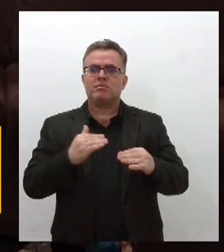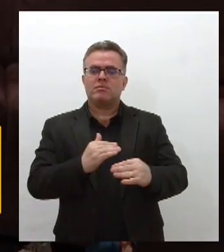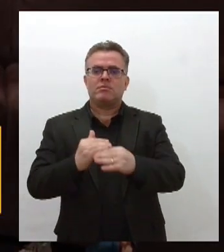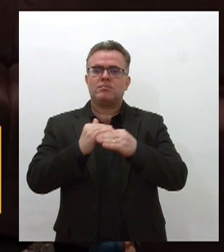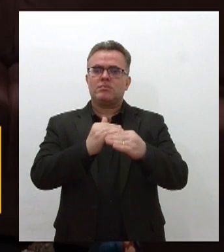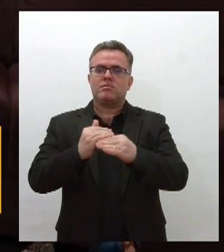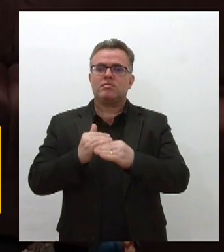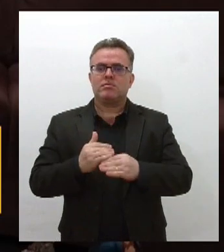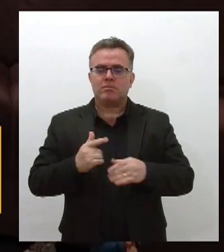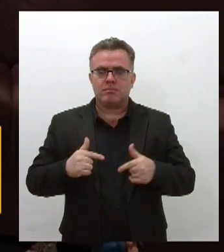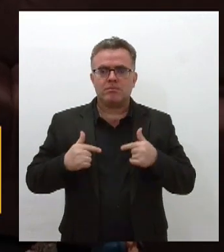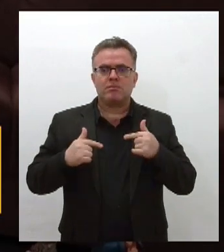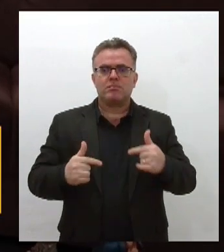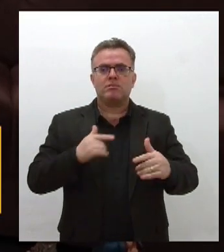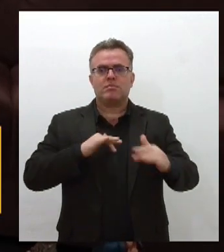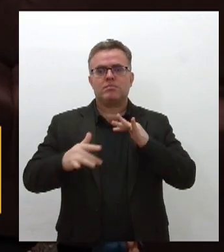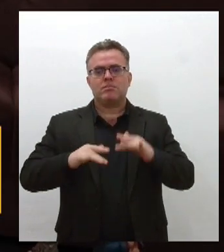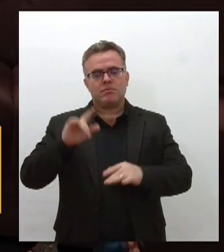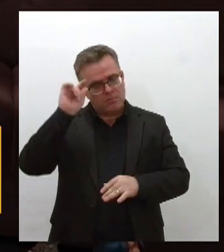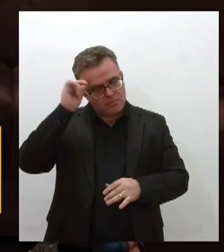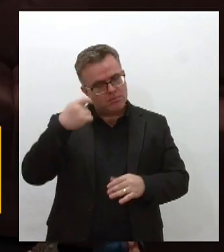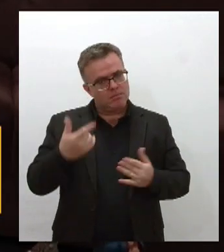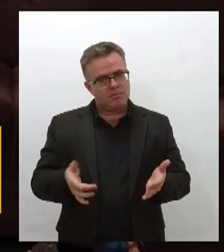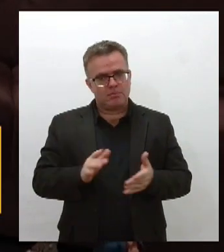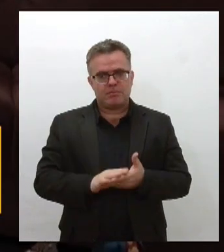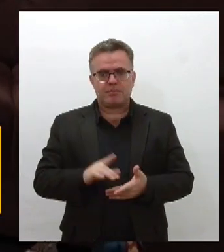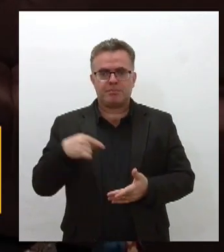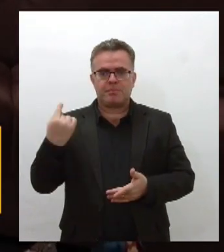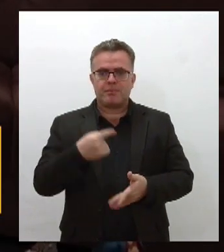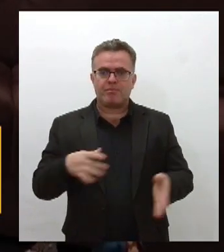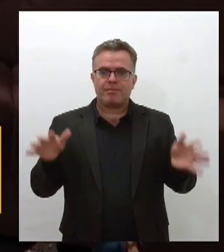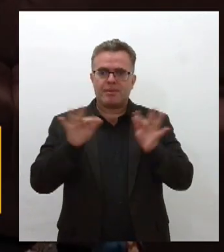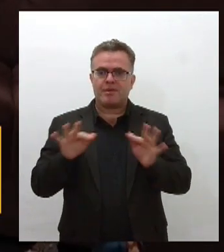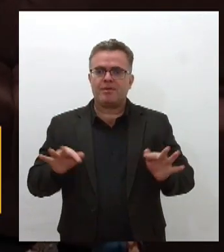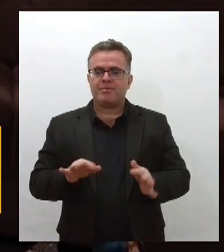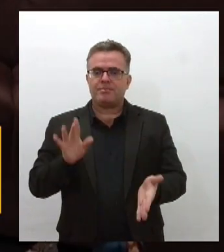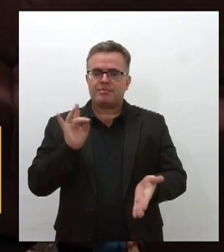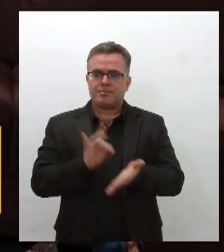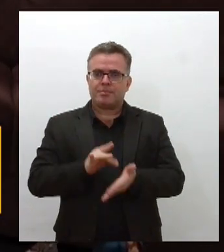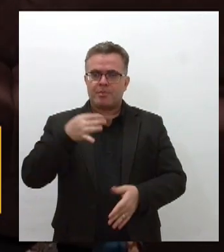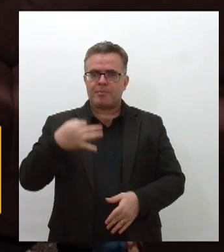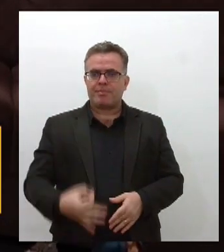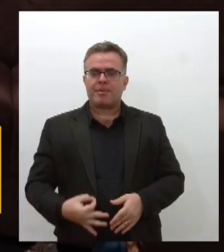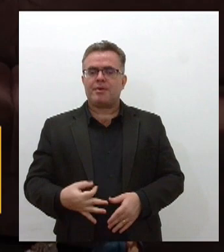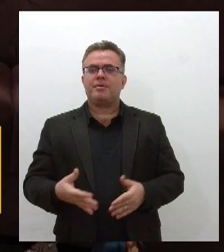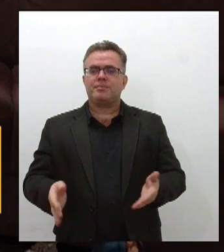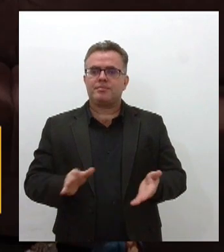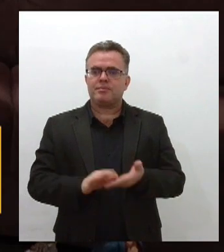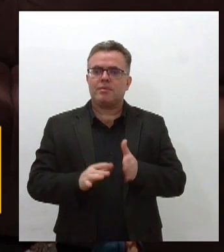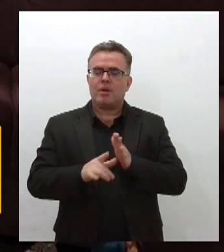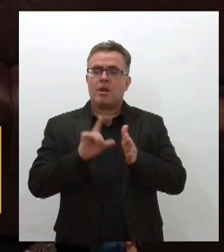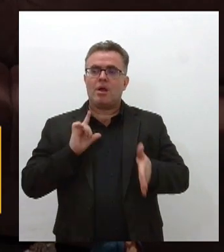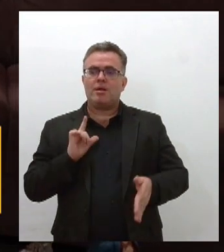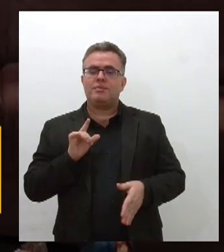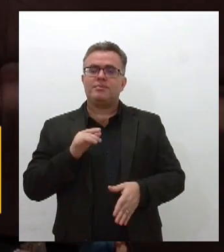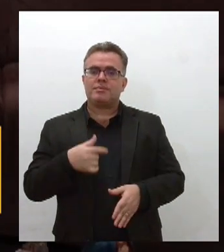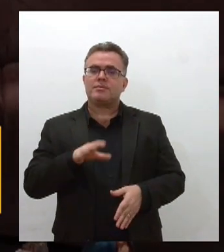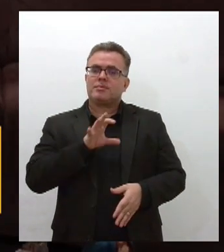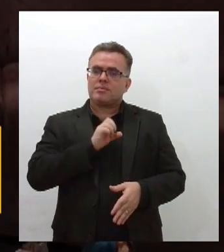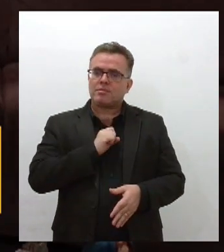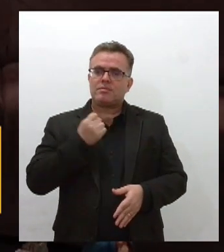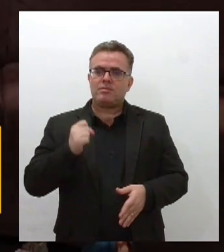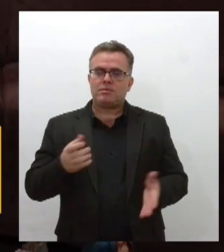negro que a gente fica feliz em tornar o sergipano de fada e direitos aqui ele já era sergipano de coração mas que um homem que tem uma